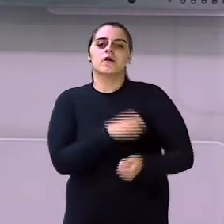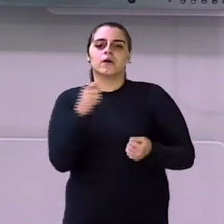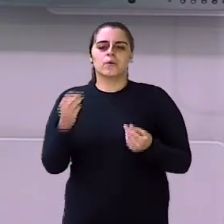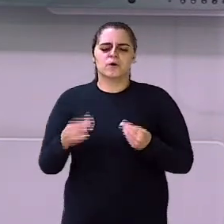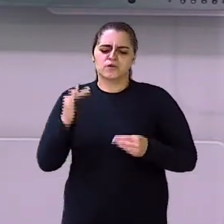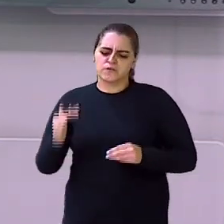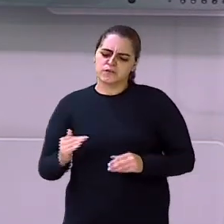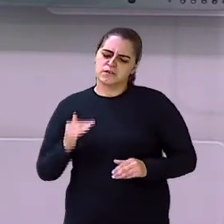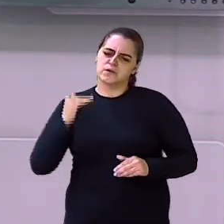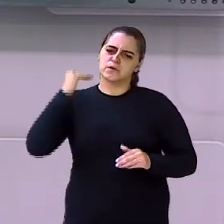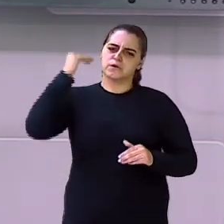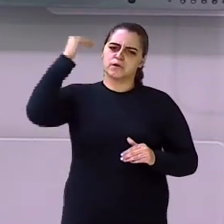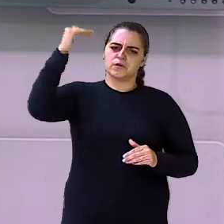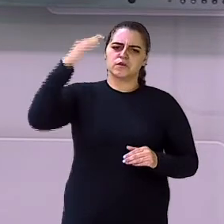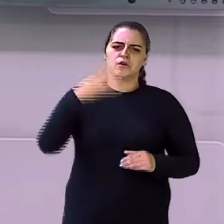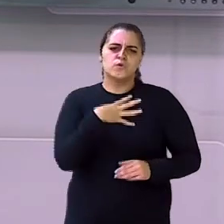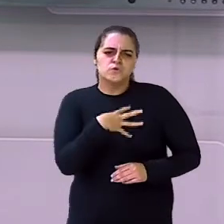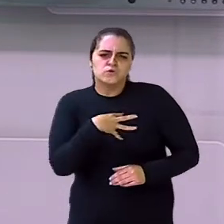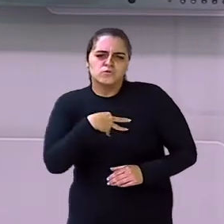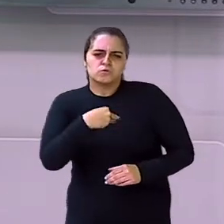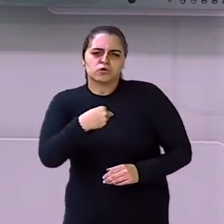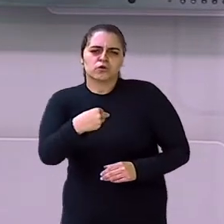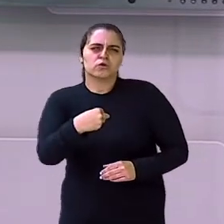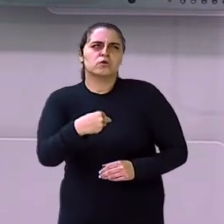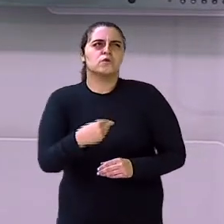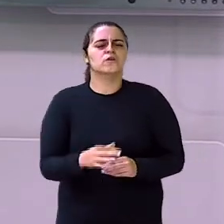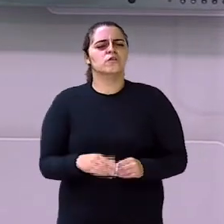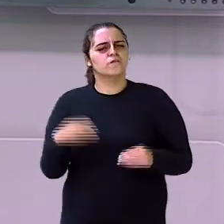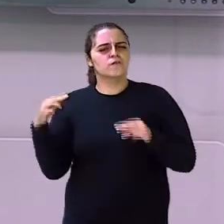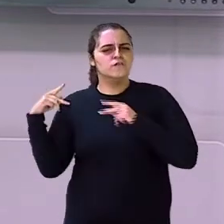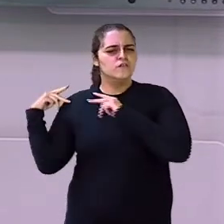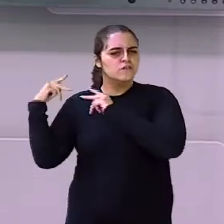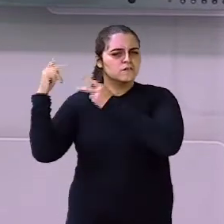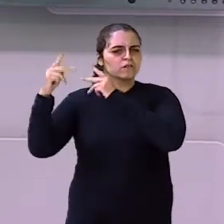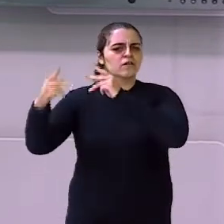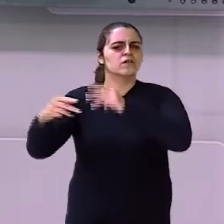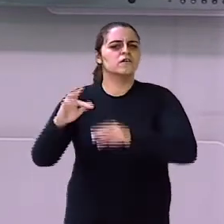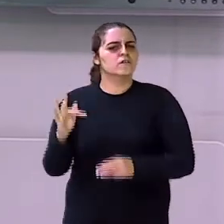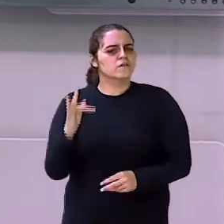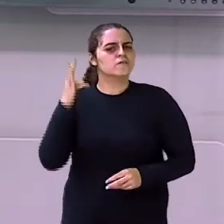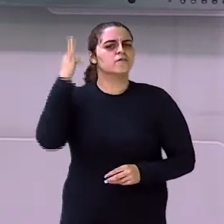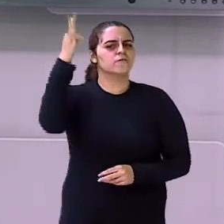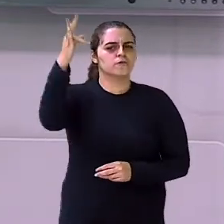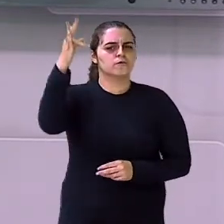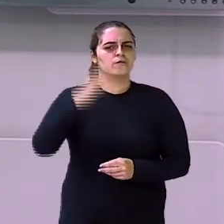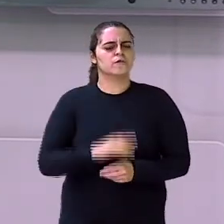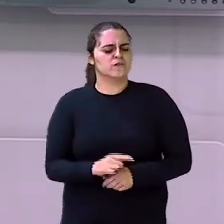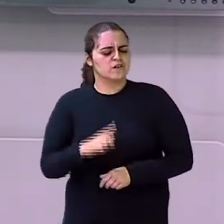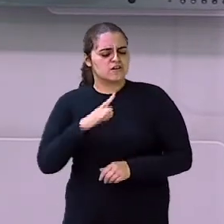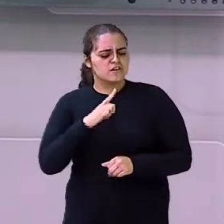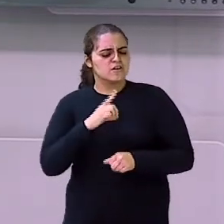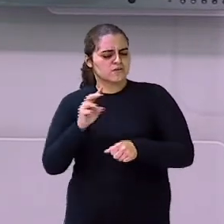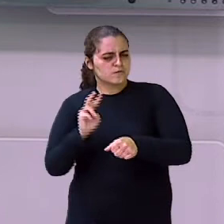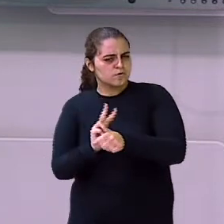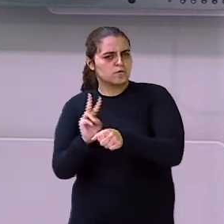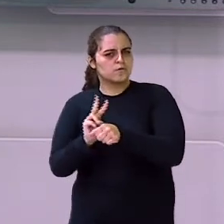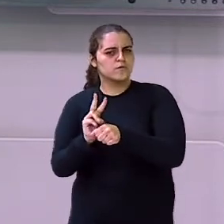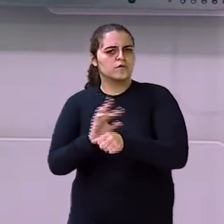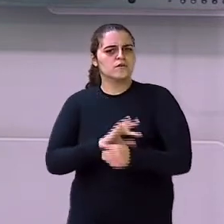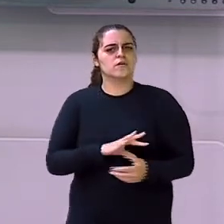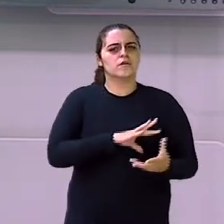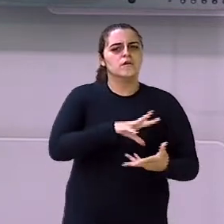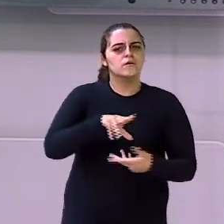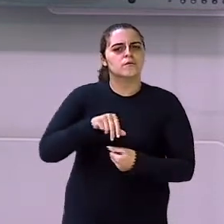você crescer Os seus filhos Vocês vão herdar esse futuro Então você tem que cuidar do seu